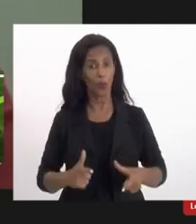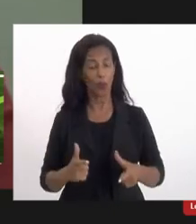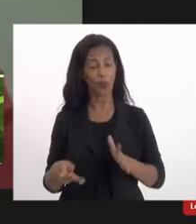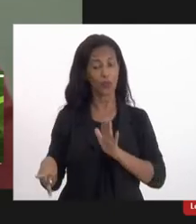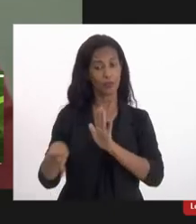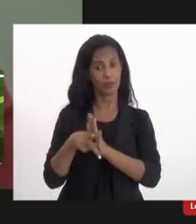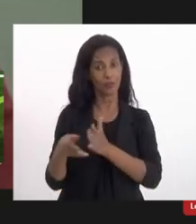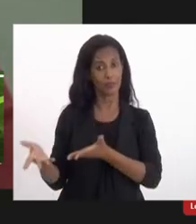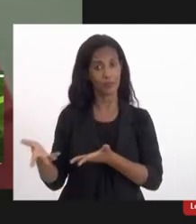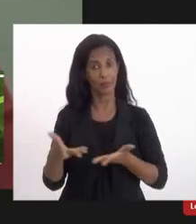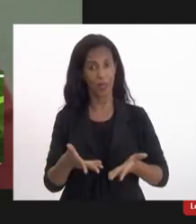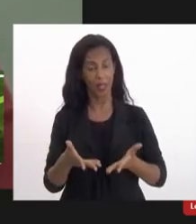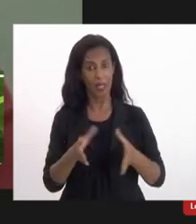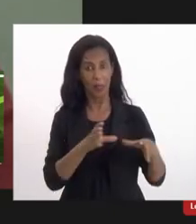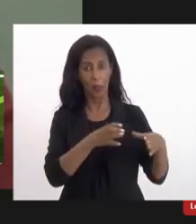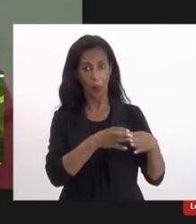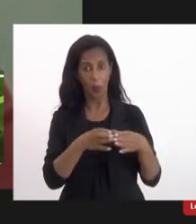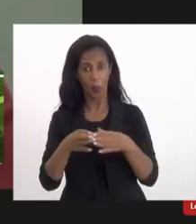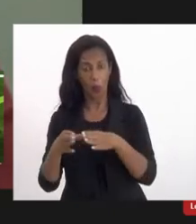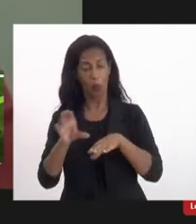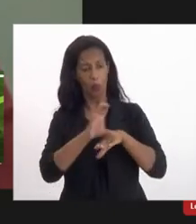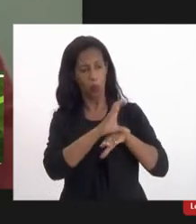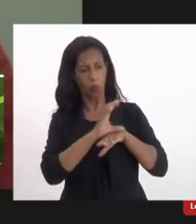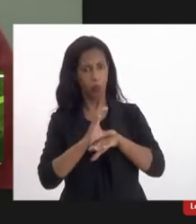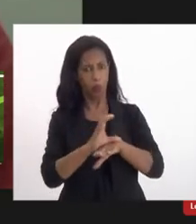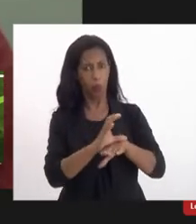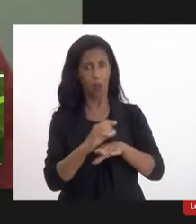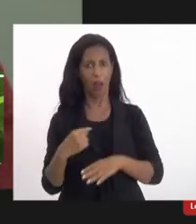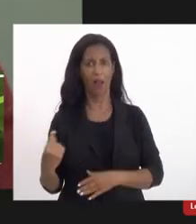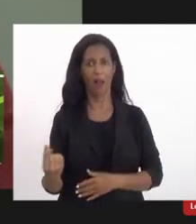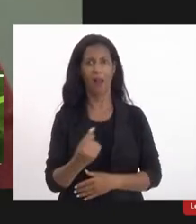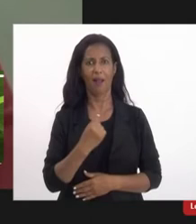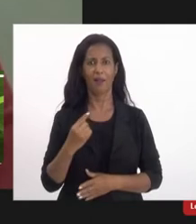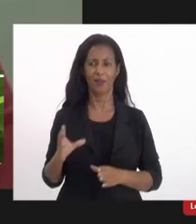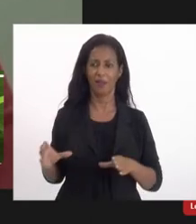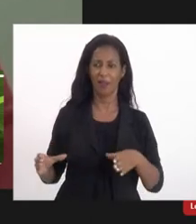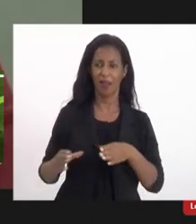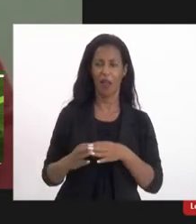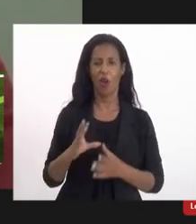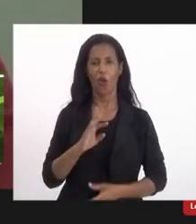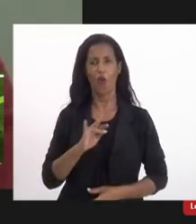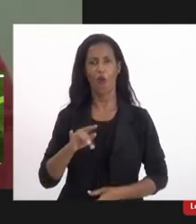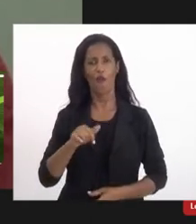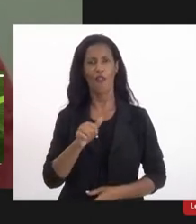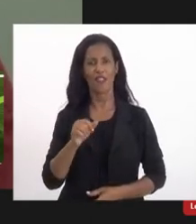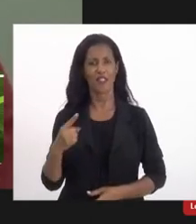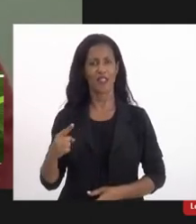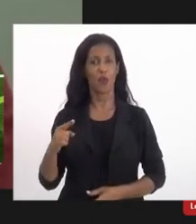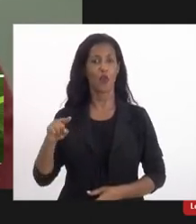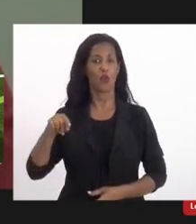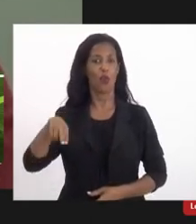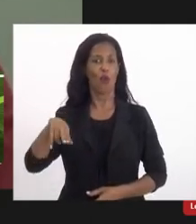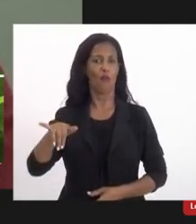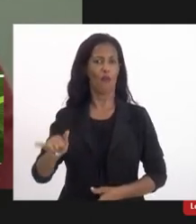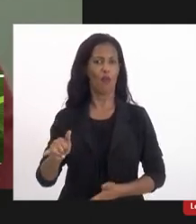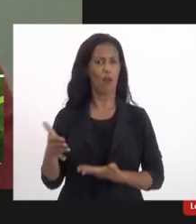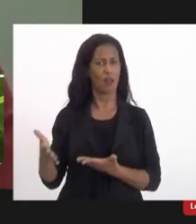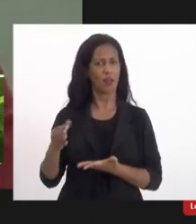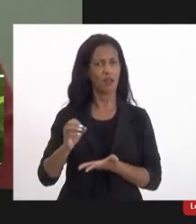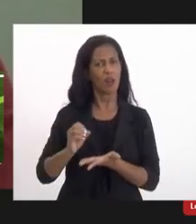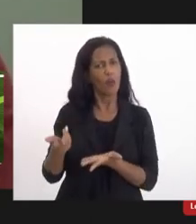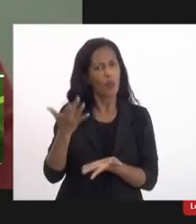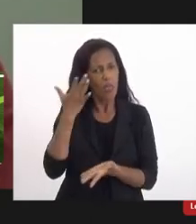parte nesse bloco de constitucionalidade a nossa Convenção de Nova Iorque. Então, eu acho que a gente investir em